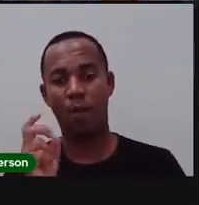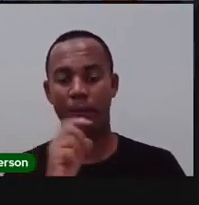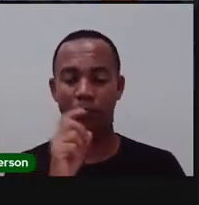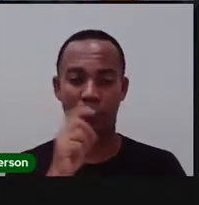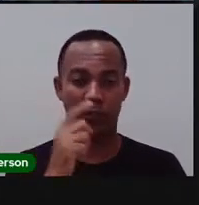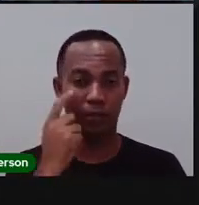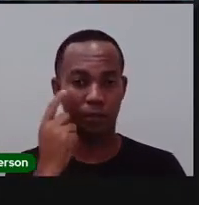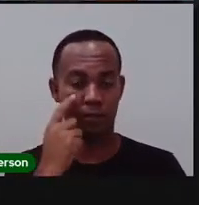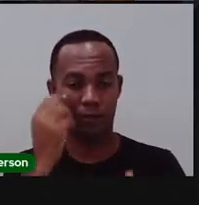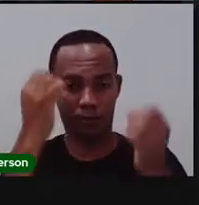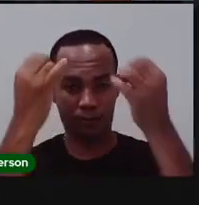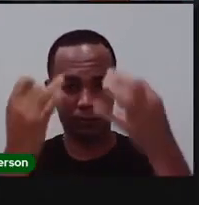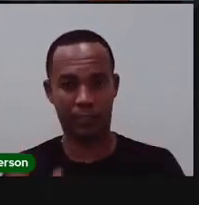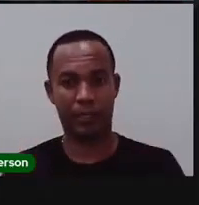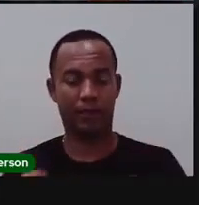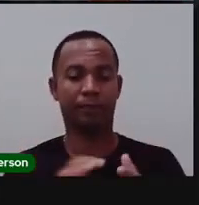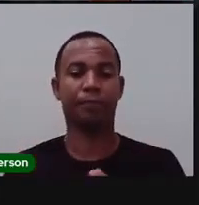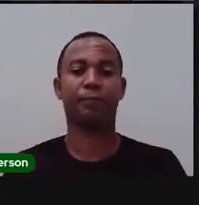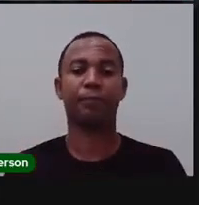sabe se de fato aconteceu.